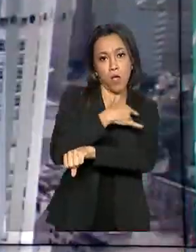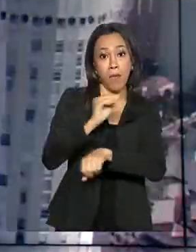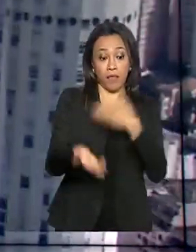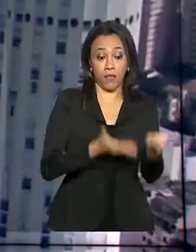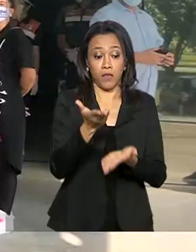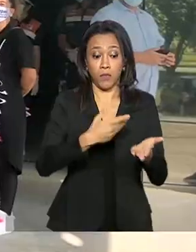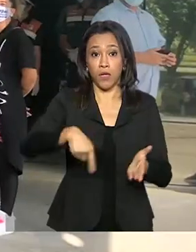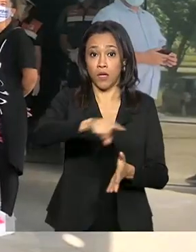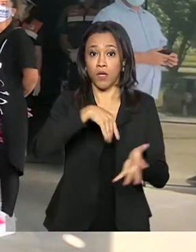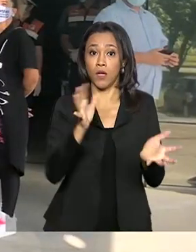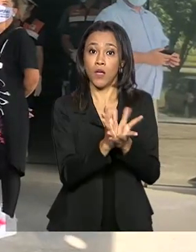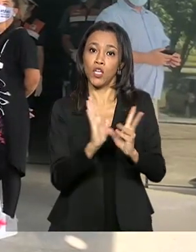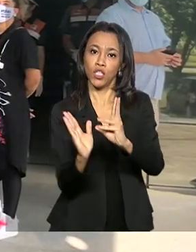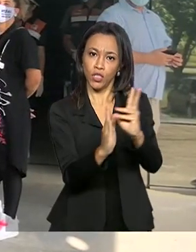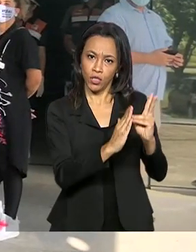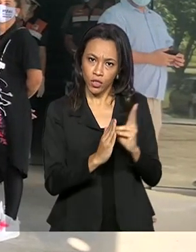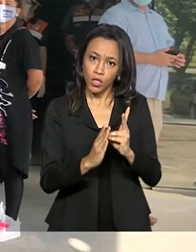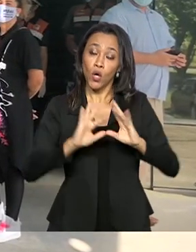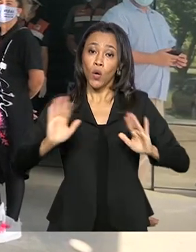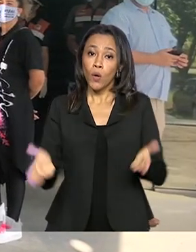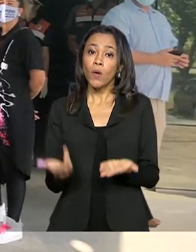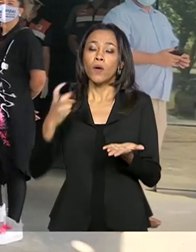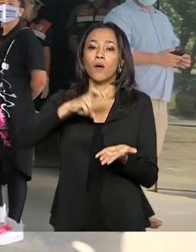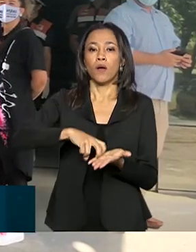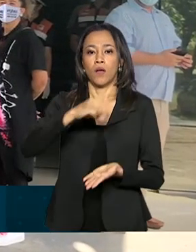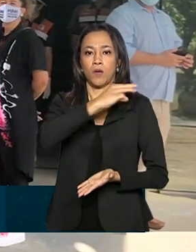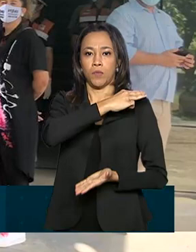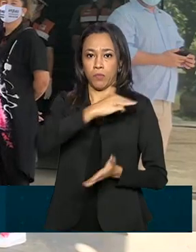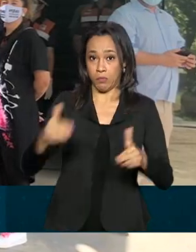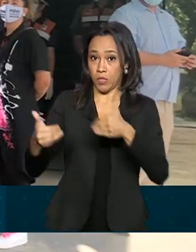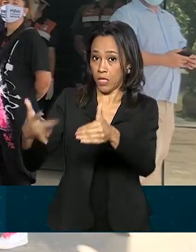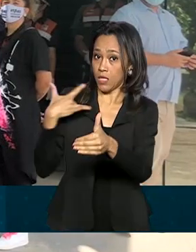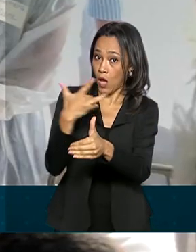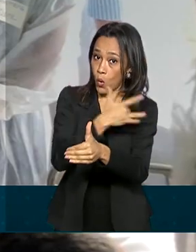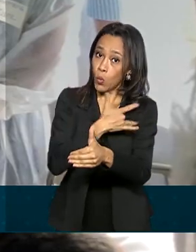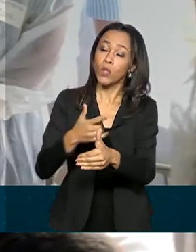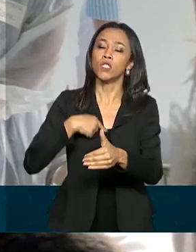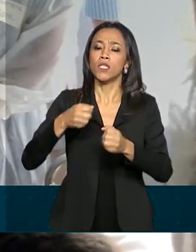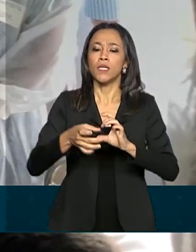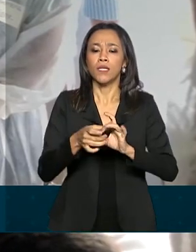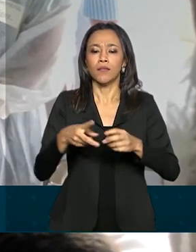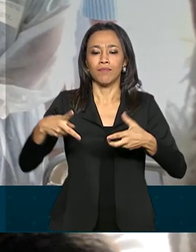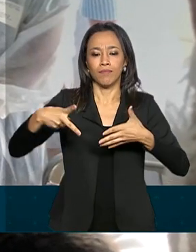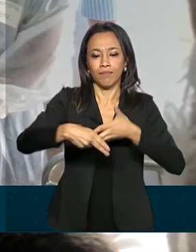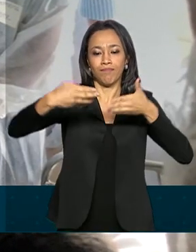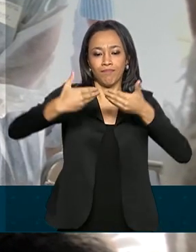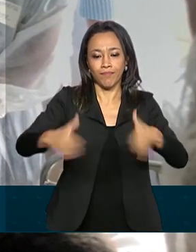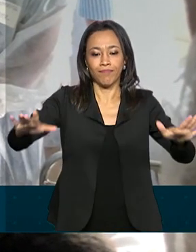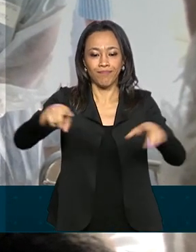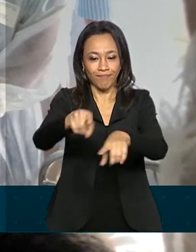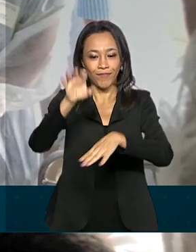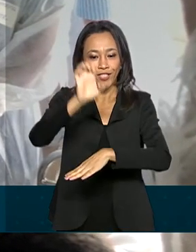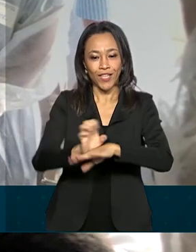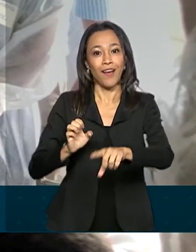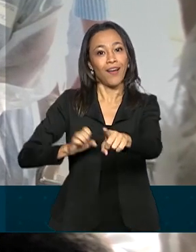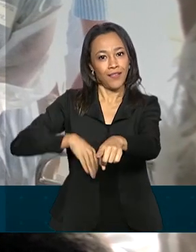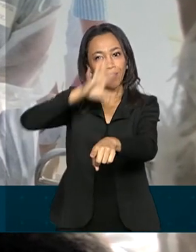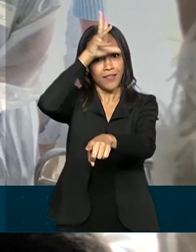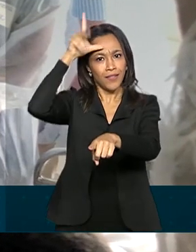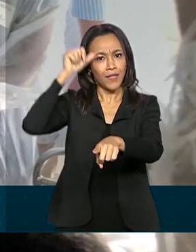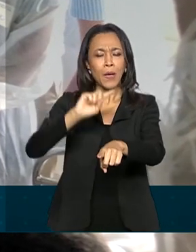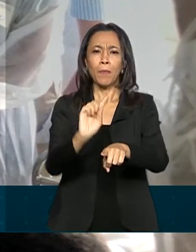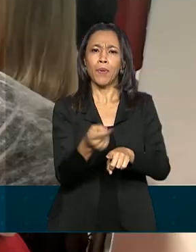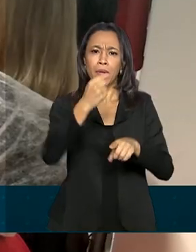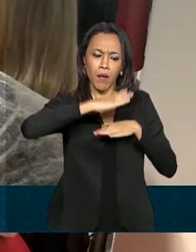indígena. Hoje pela manhã, o Ministério da Saúde inaugurou em Manaus a primeira ala exclusiva para atender pacientes